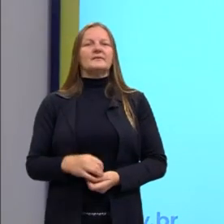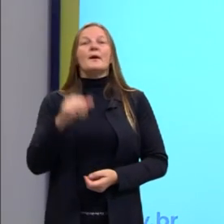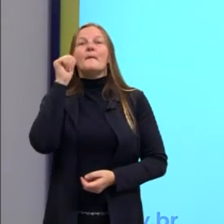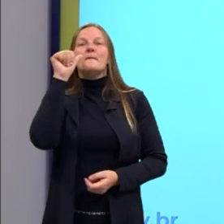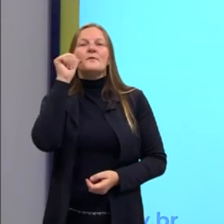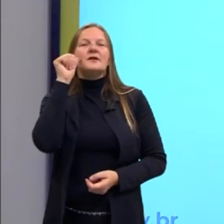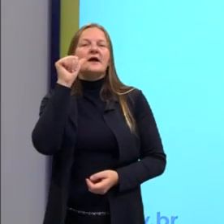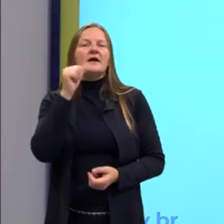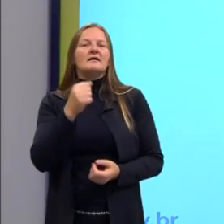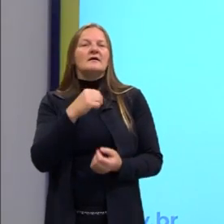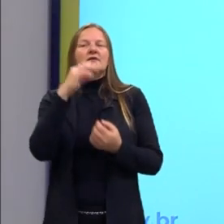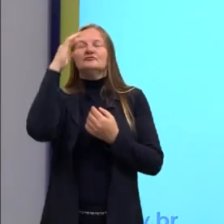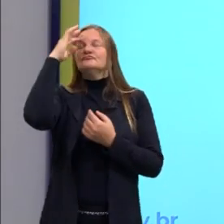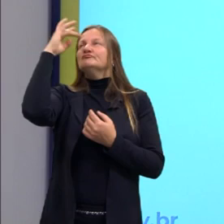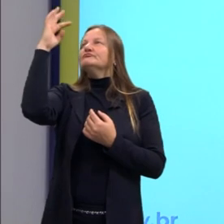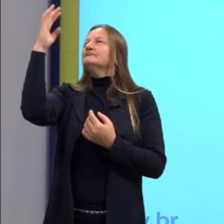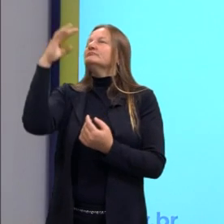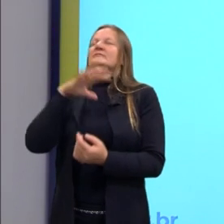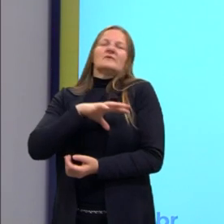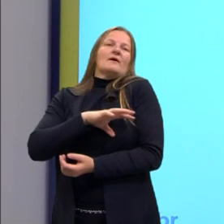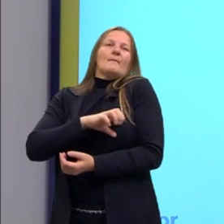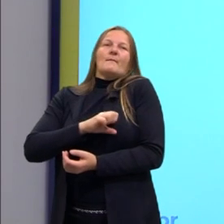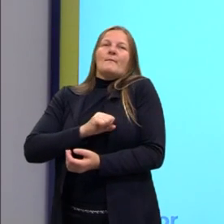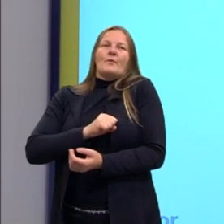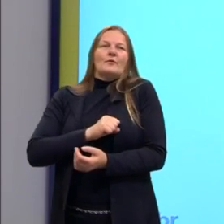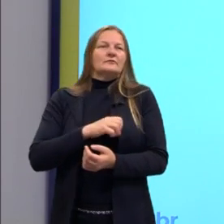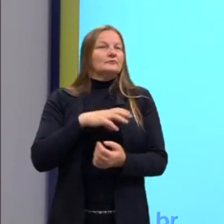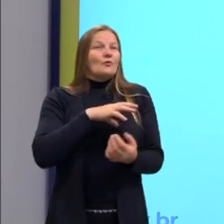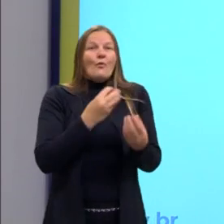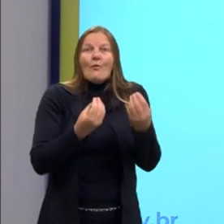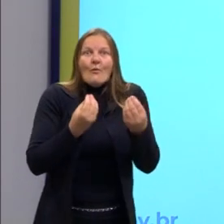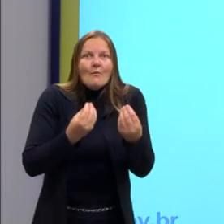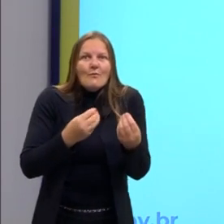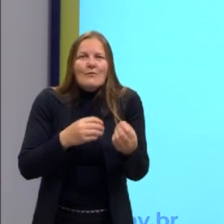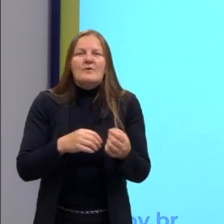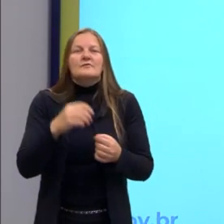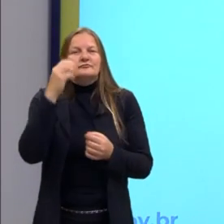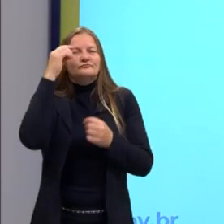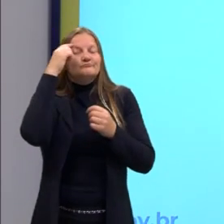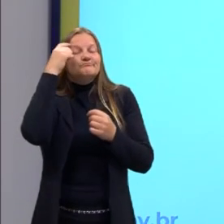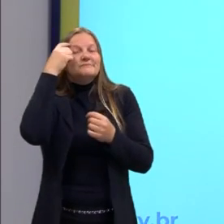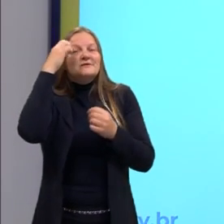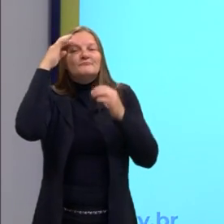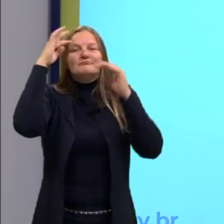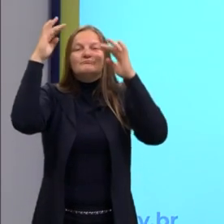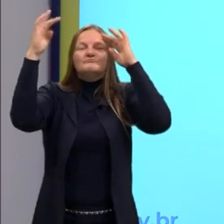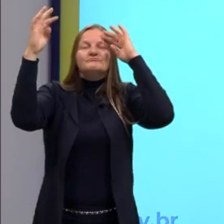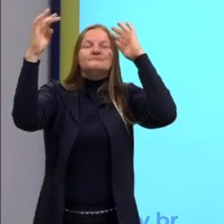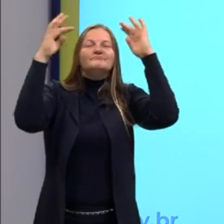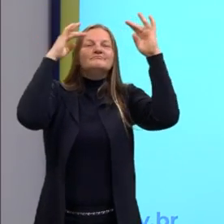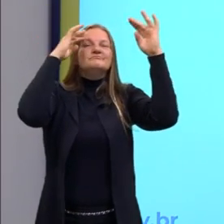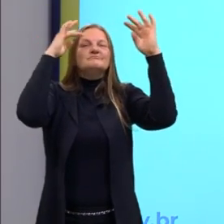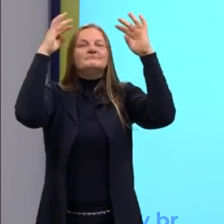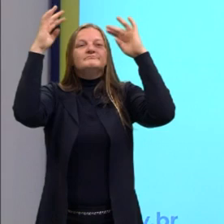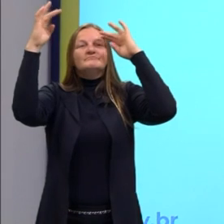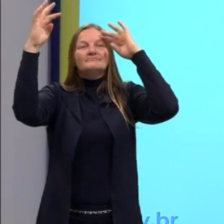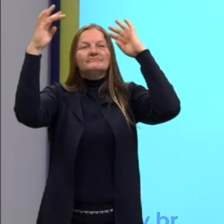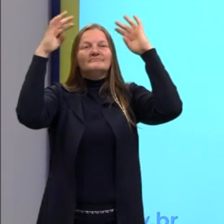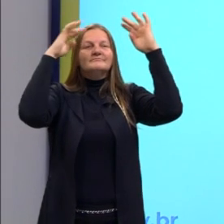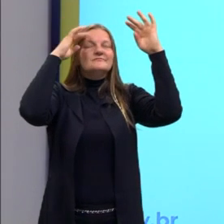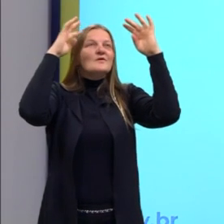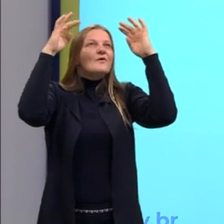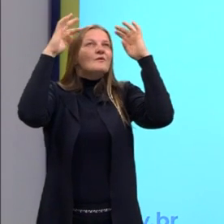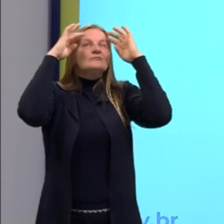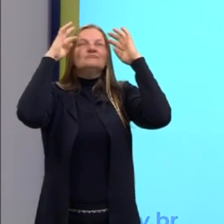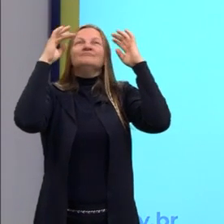Mulher idealizada, amor idealizado. Se eu falo em romantismo, estou falando em idealizar. Sabe aquela pessoa que sonha o tempo todo,